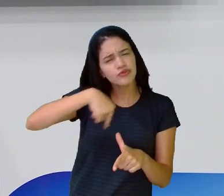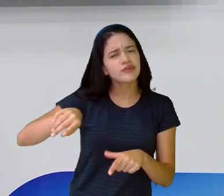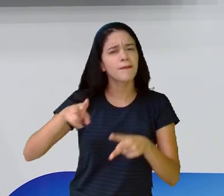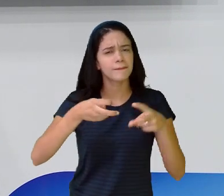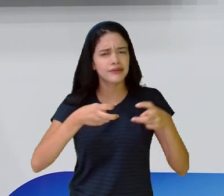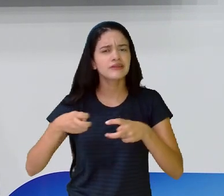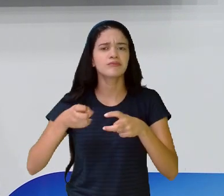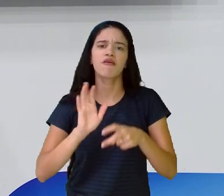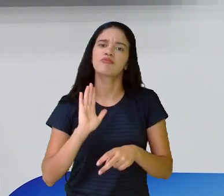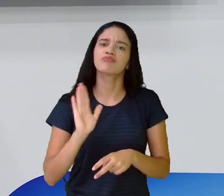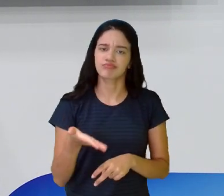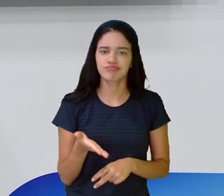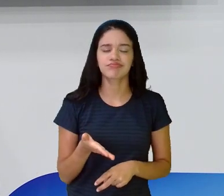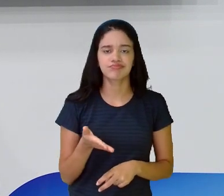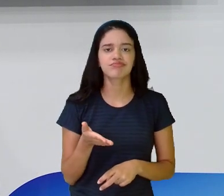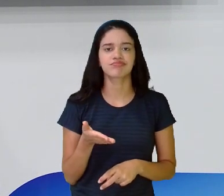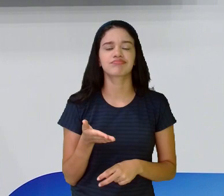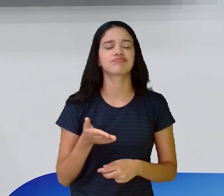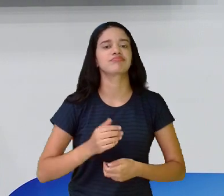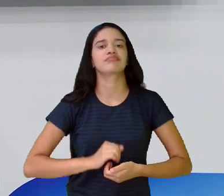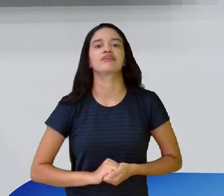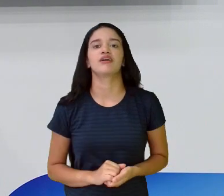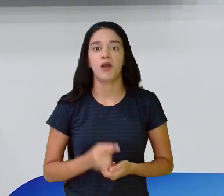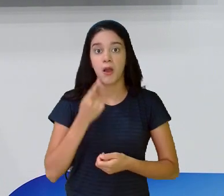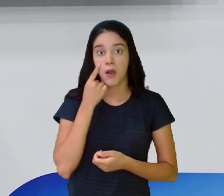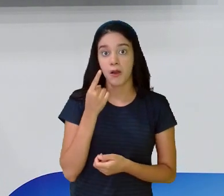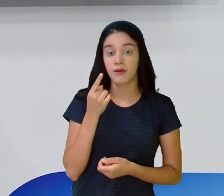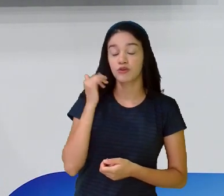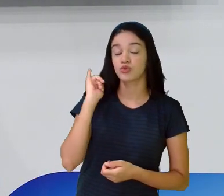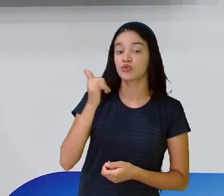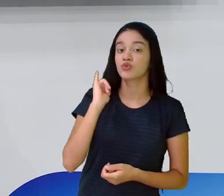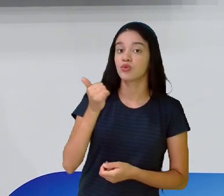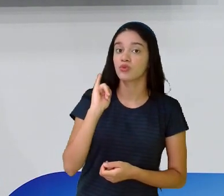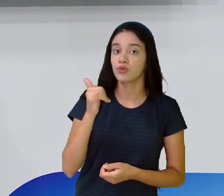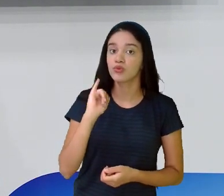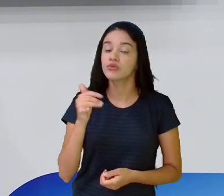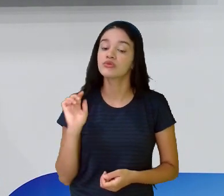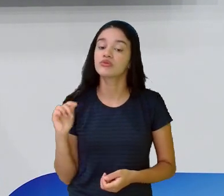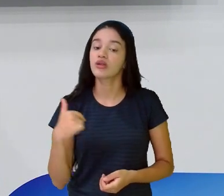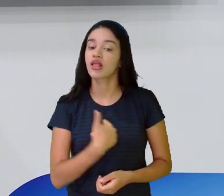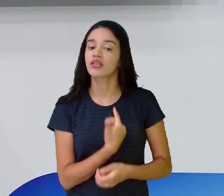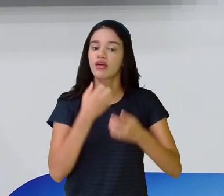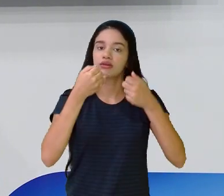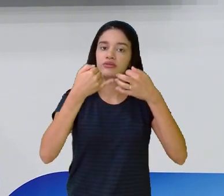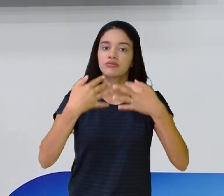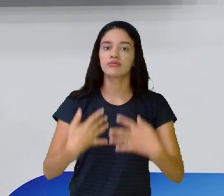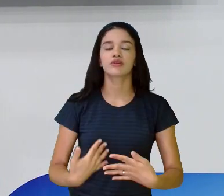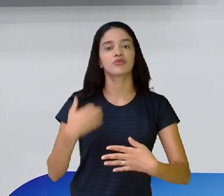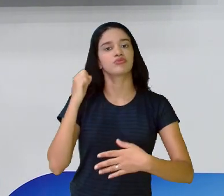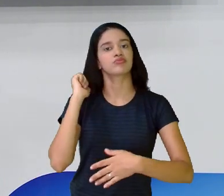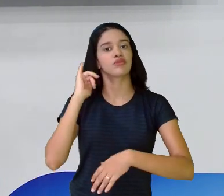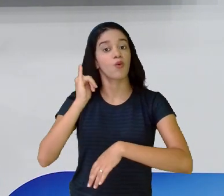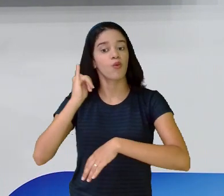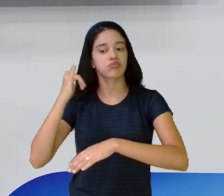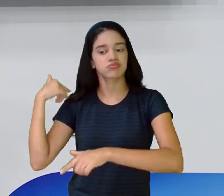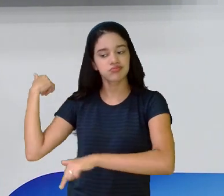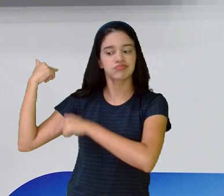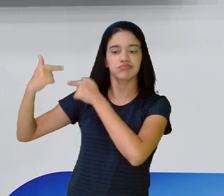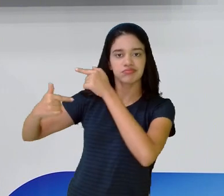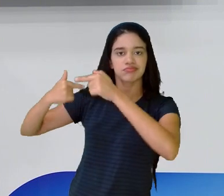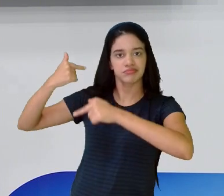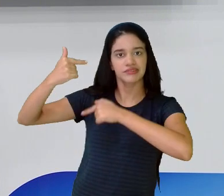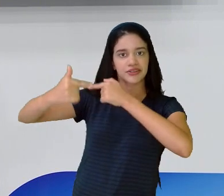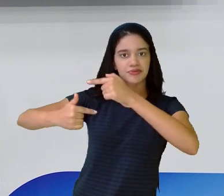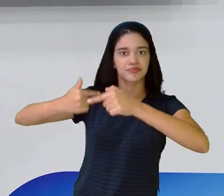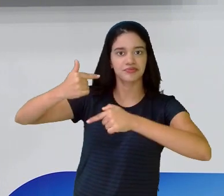percebido isso em algum conto. Os contos, é que a gente falando que os contos passam de geração em geração, eles são